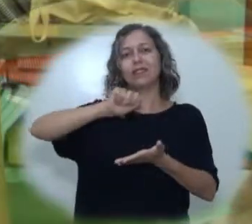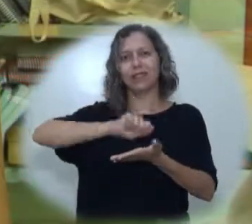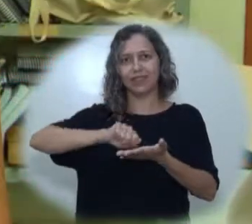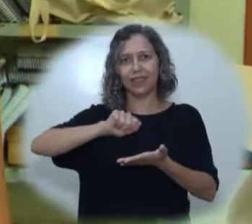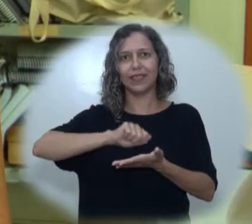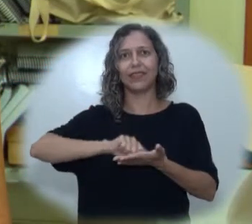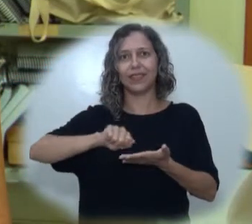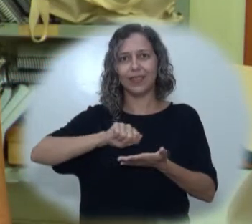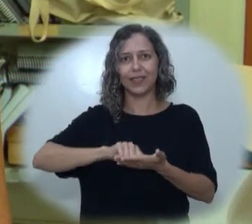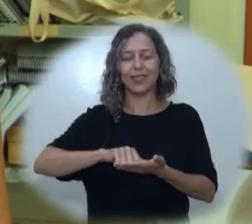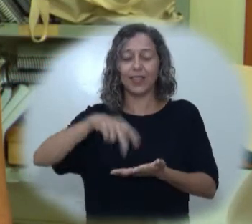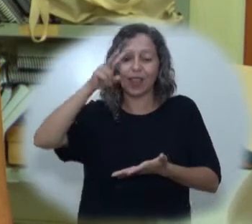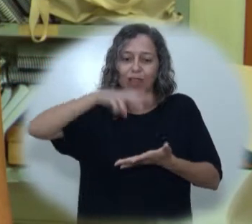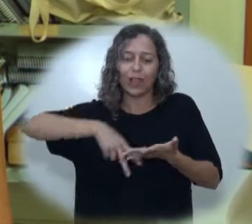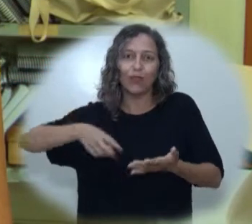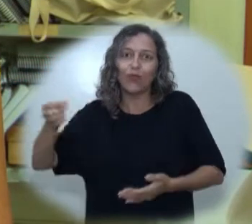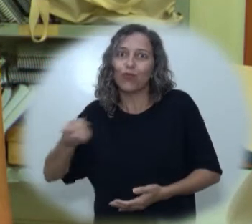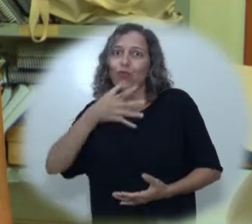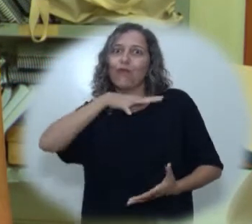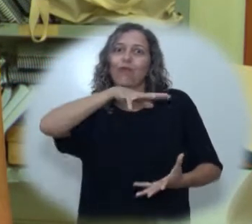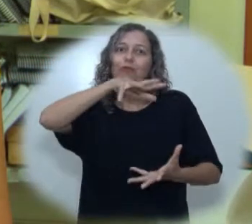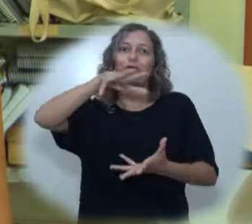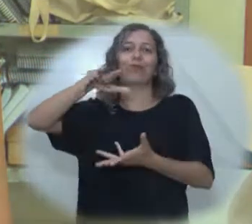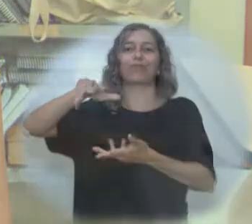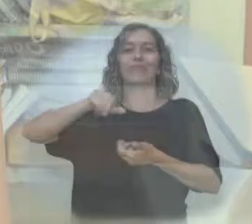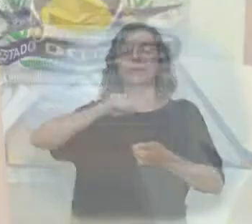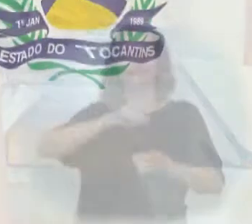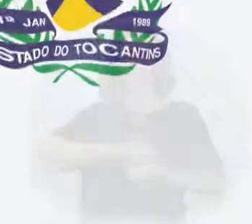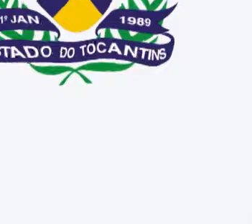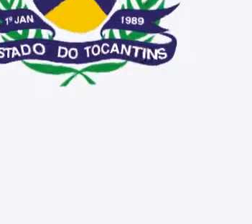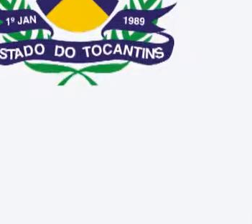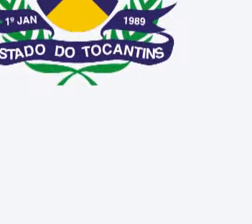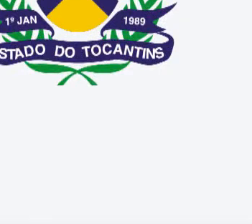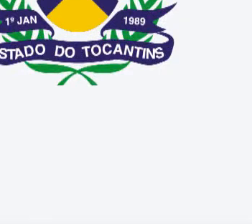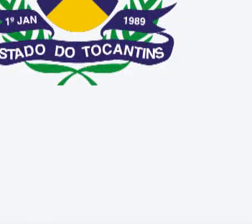direto com a leitura e a escrita. Com a leitura de um novo mundo.